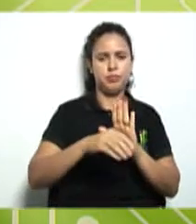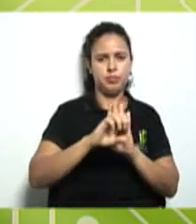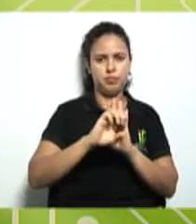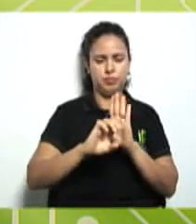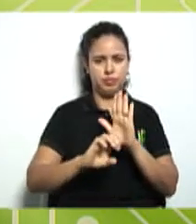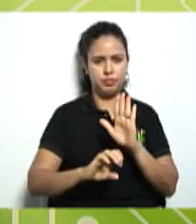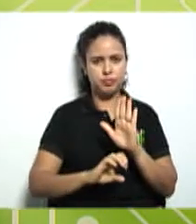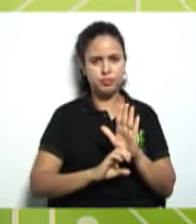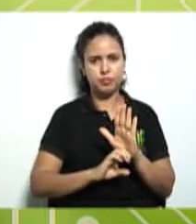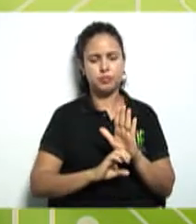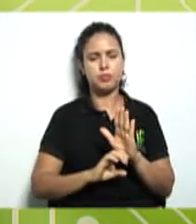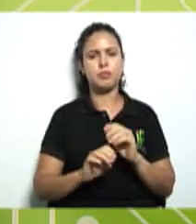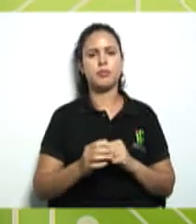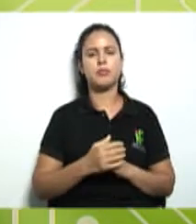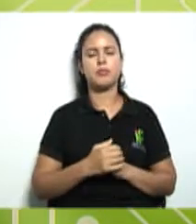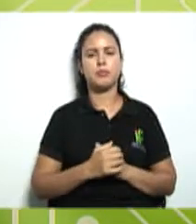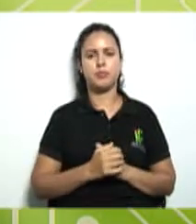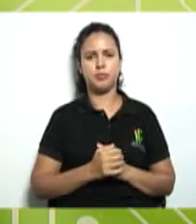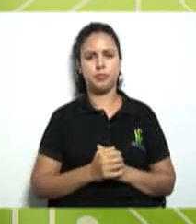do estatuto